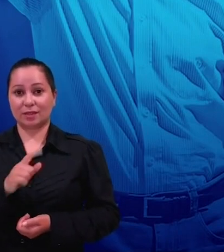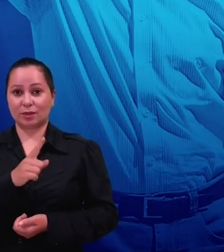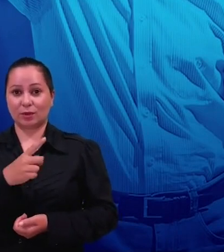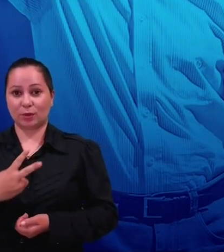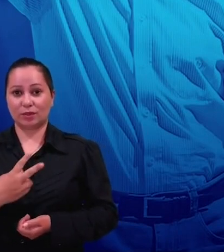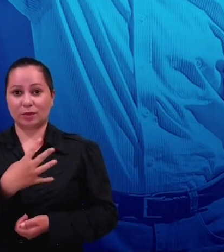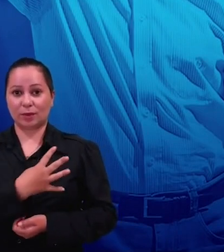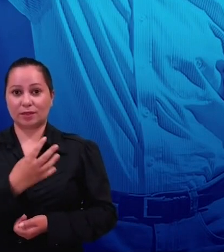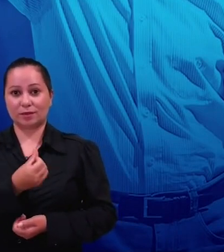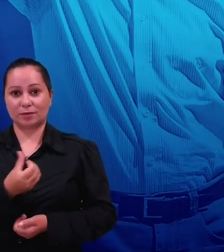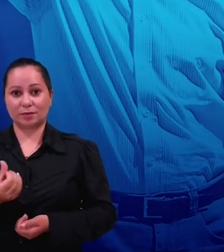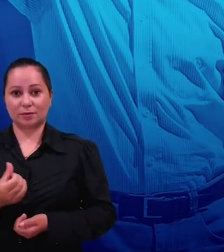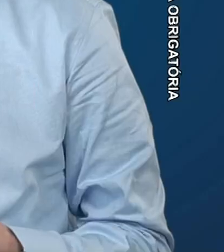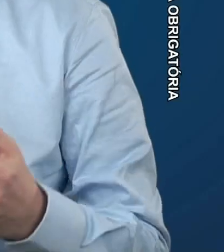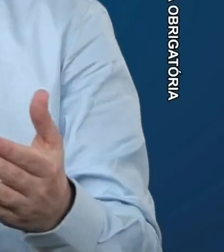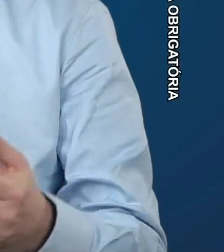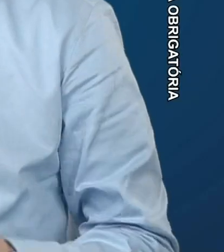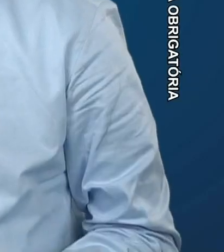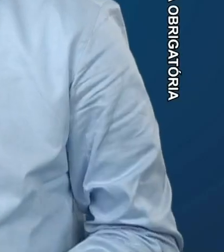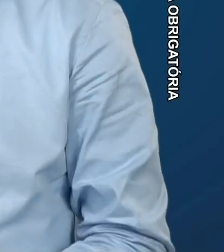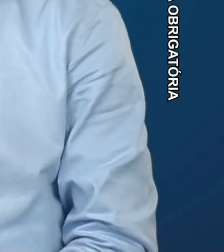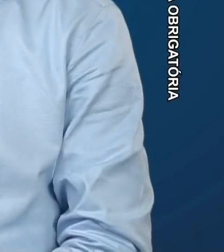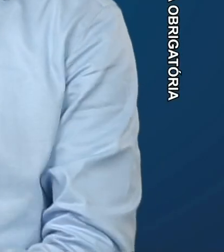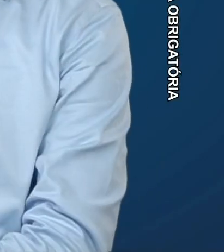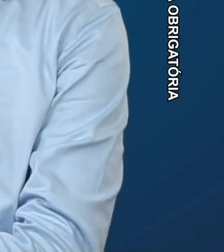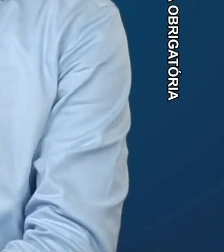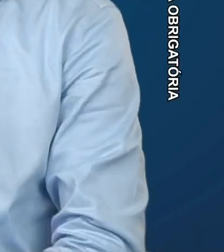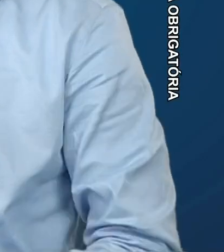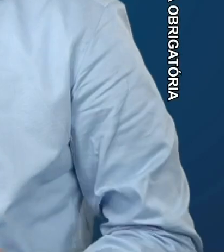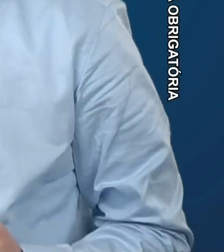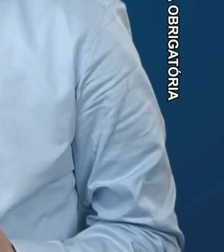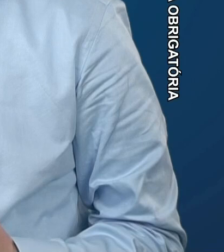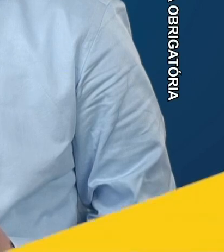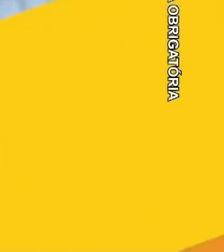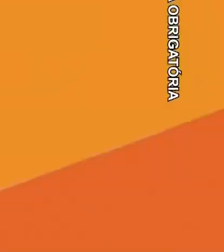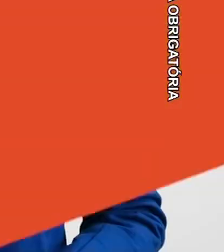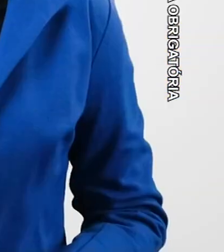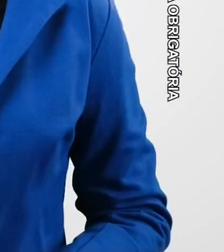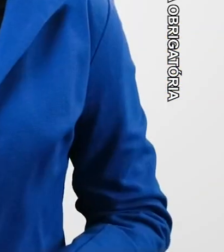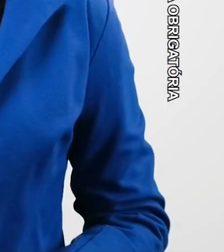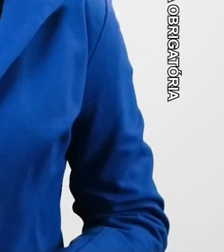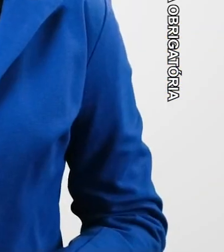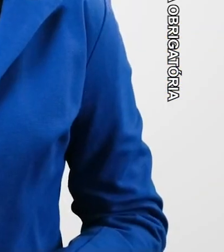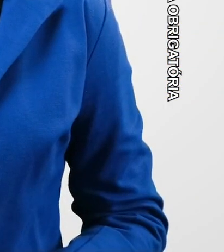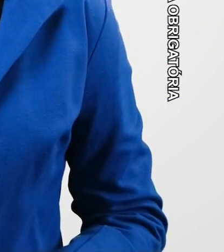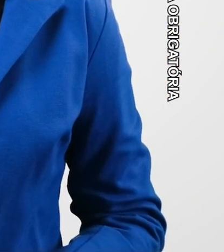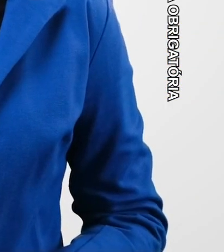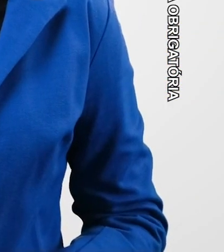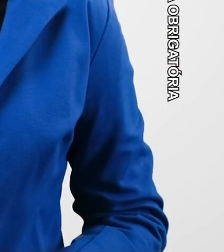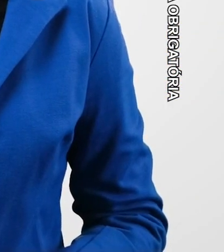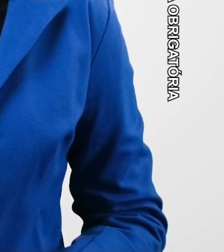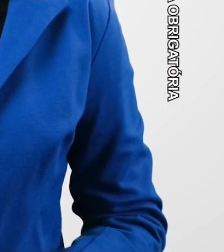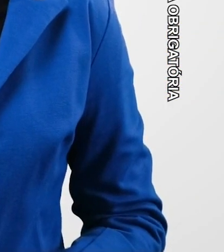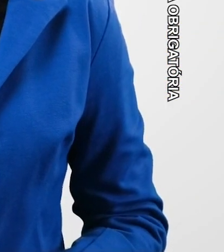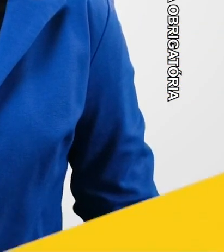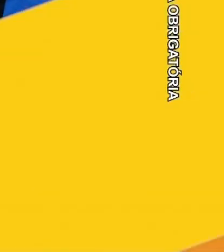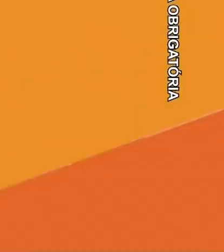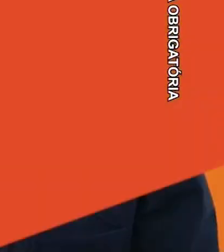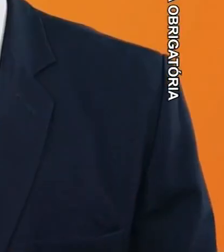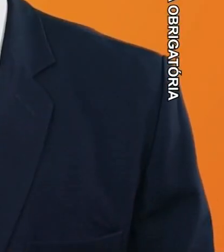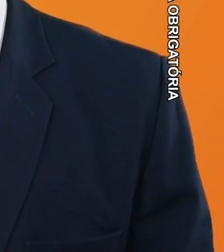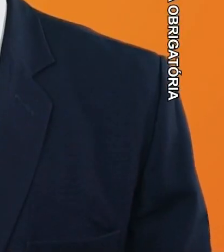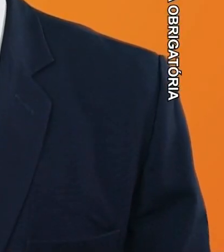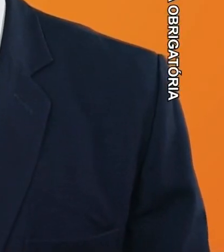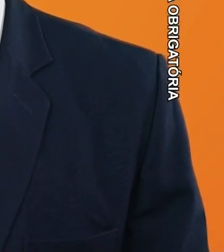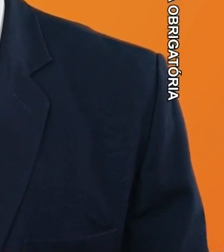Zacarmo, 12466. Eu sou Marcelo Manhattan. Vote nos candidatos a deputado estadual do Novo. Cláudia Thompson, 3007.